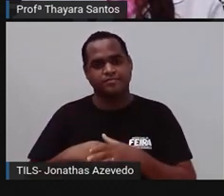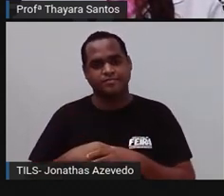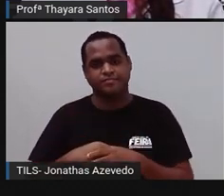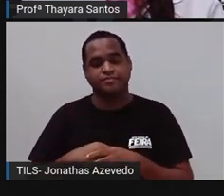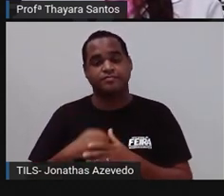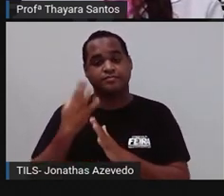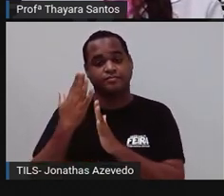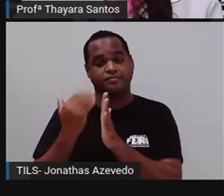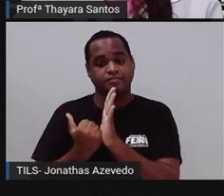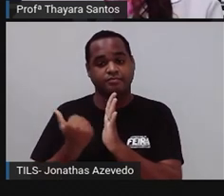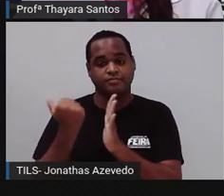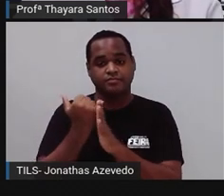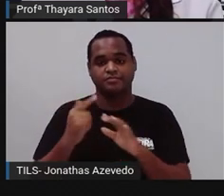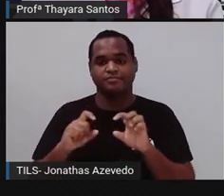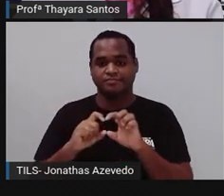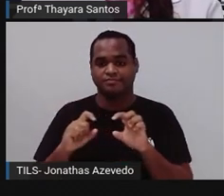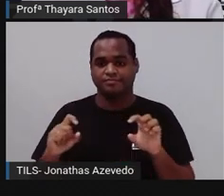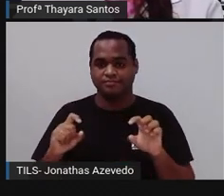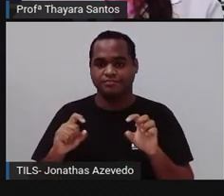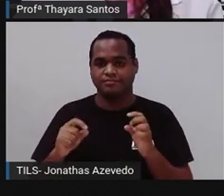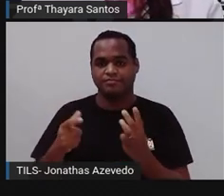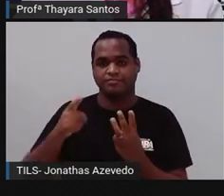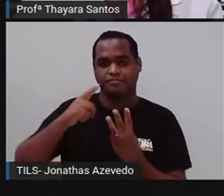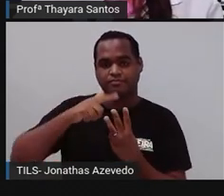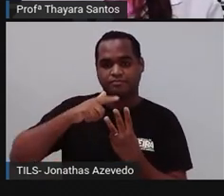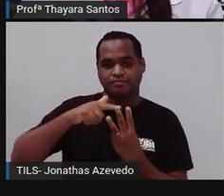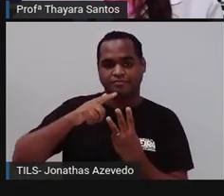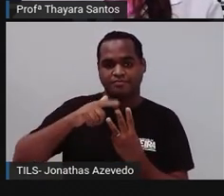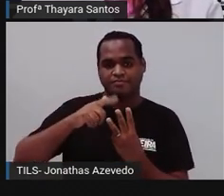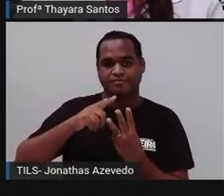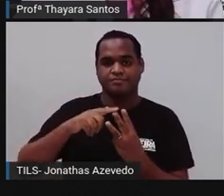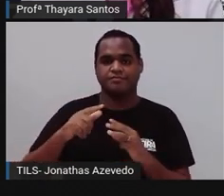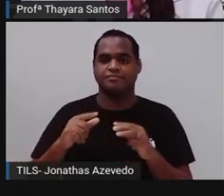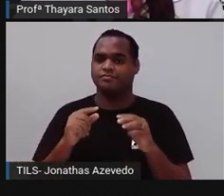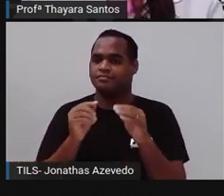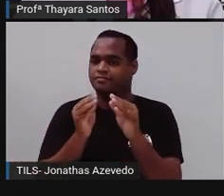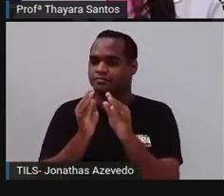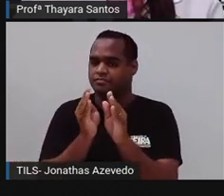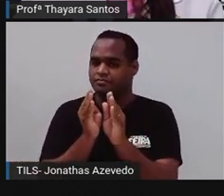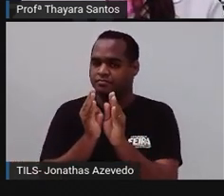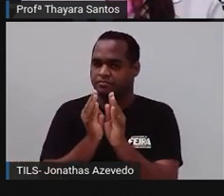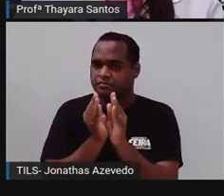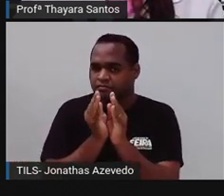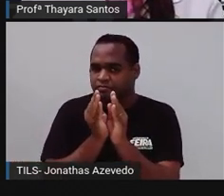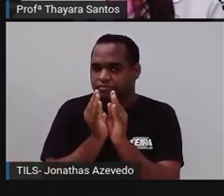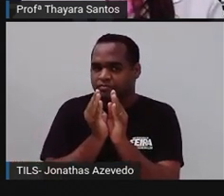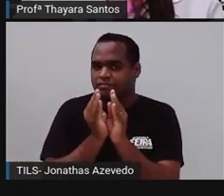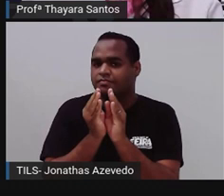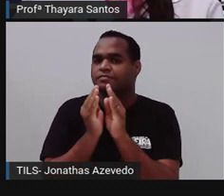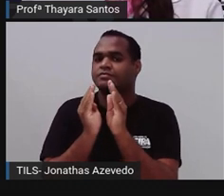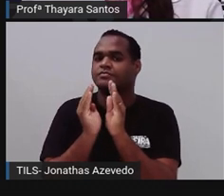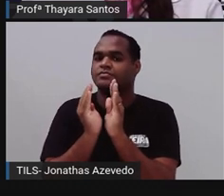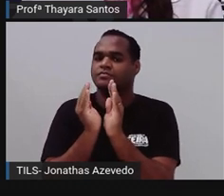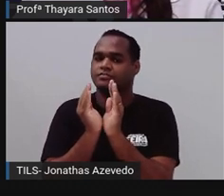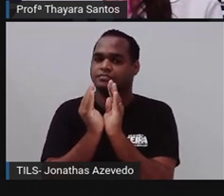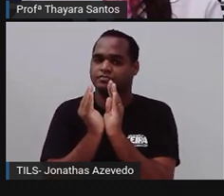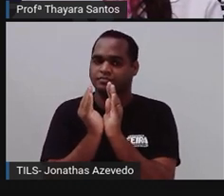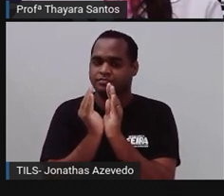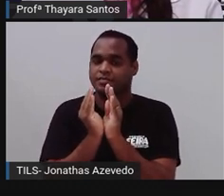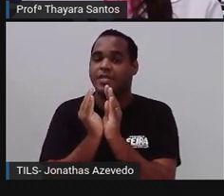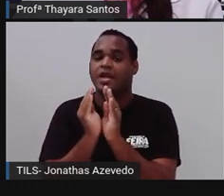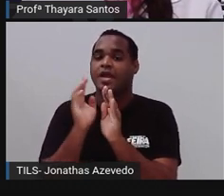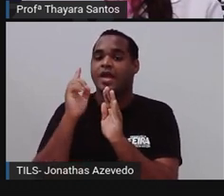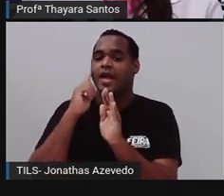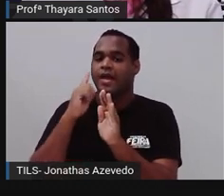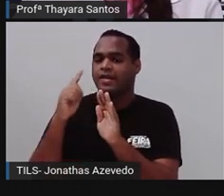Além disso, a gente tem os poríferos que a gente chama de siconóides. Eles têm essa parede